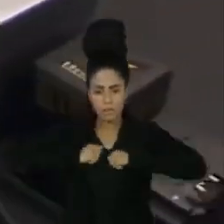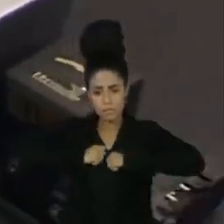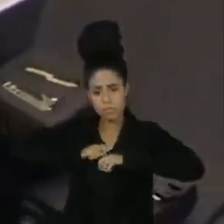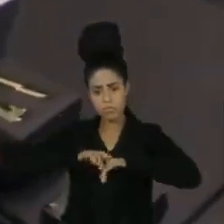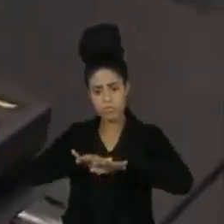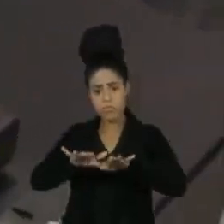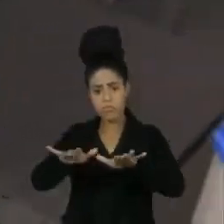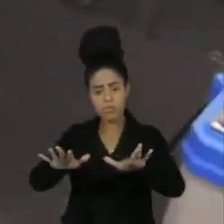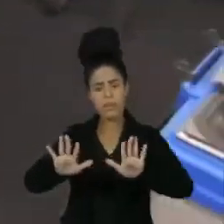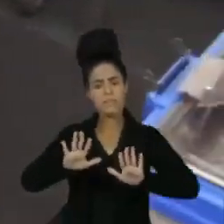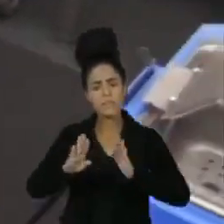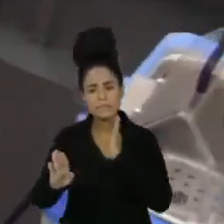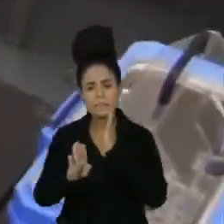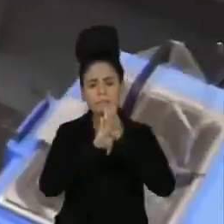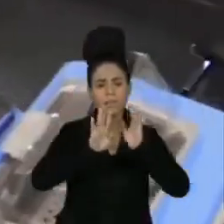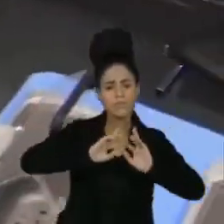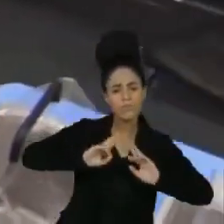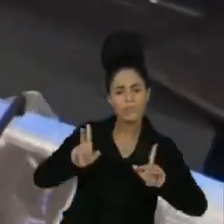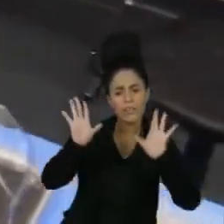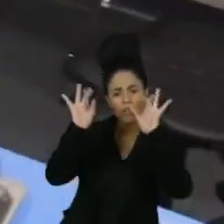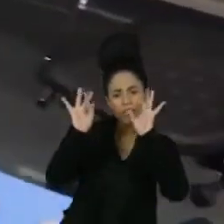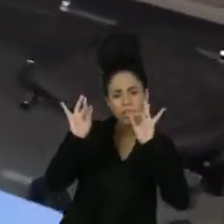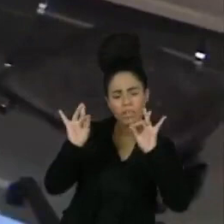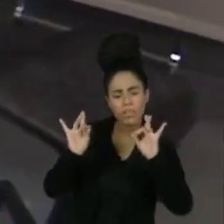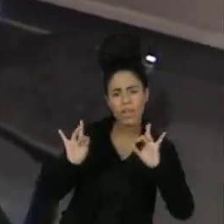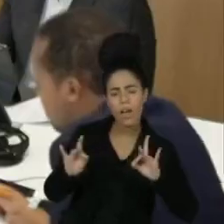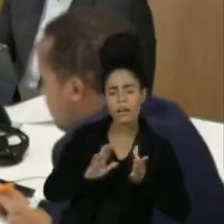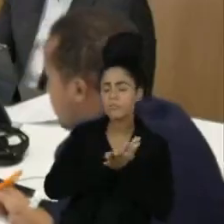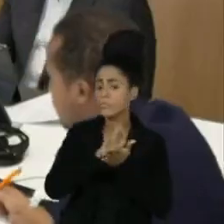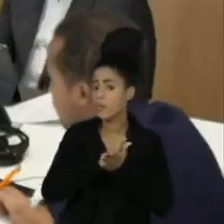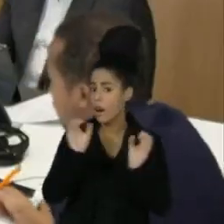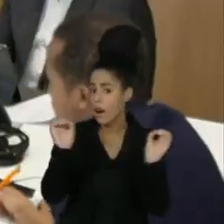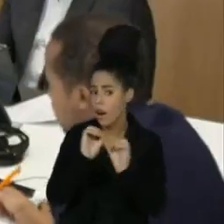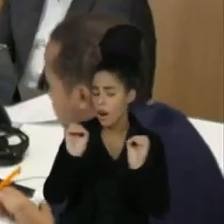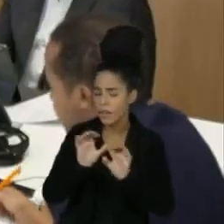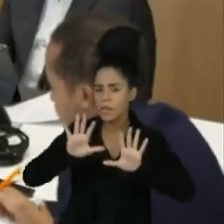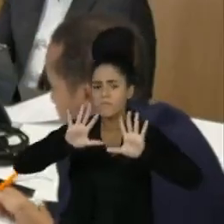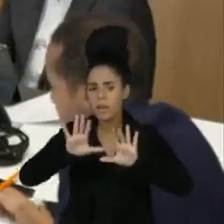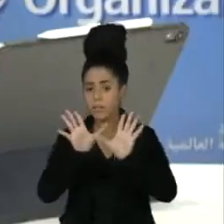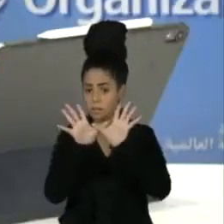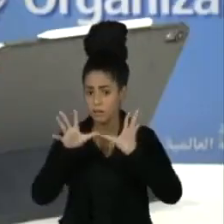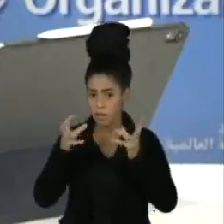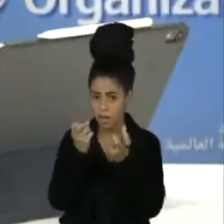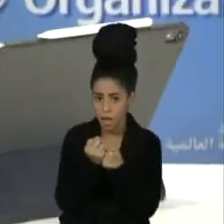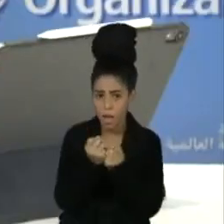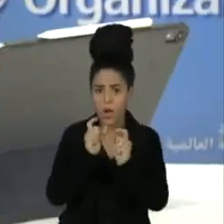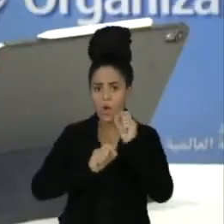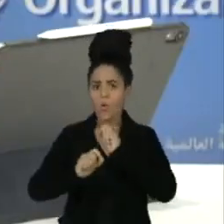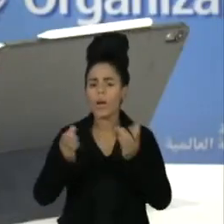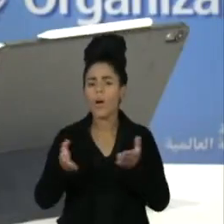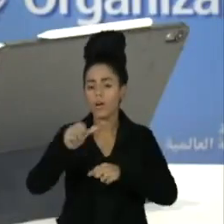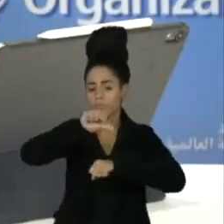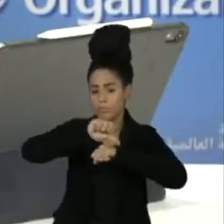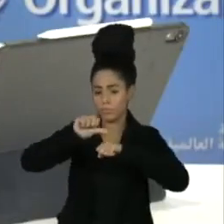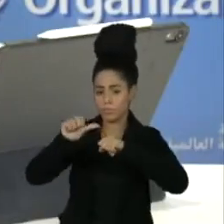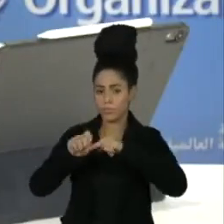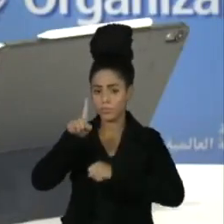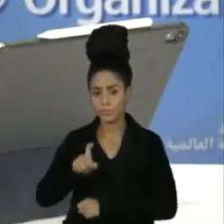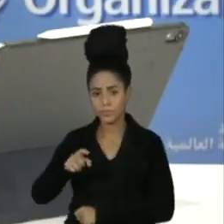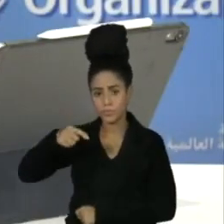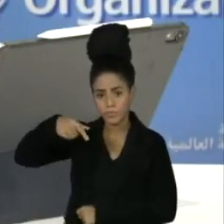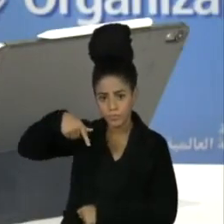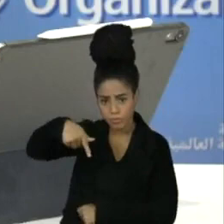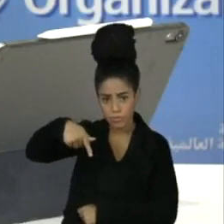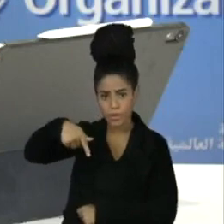possível identificar diferenças na letalidade ou transmissibilidade. A Organização Mundial da Saúde classifica a nova subvariante como de